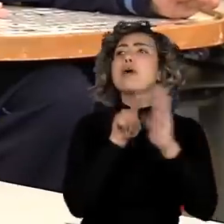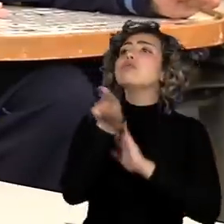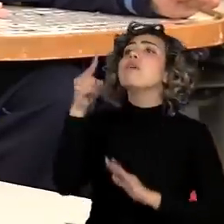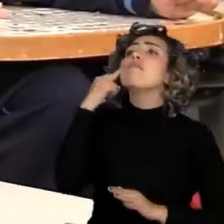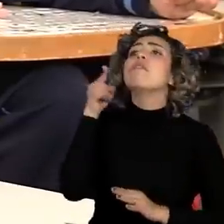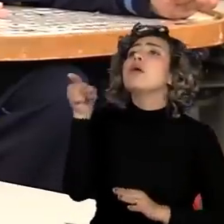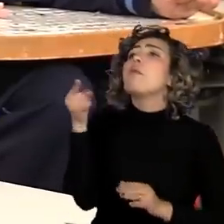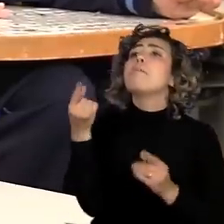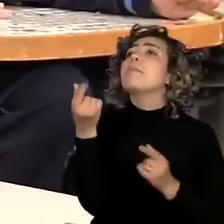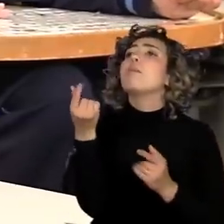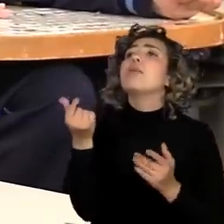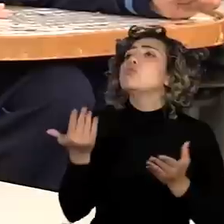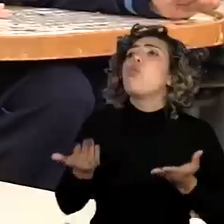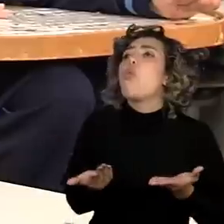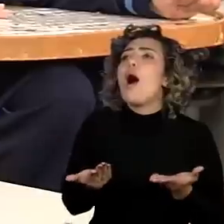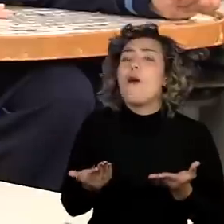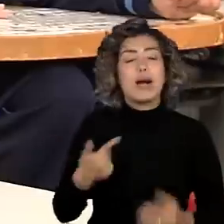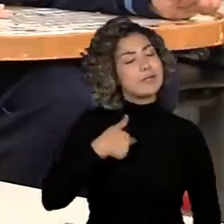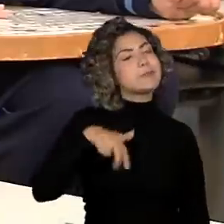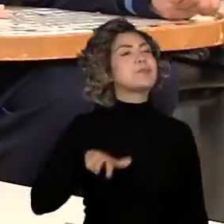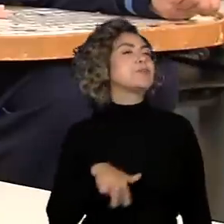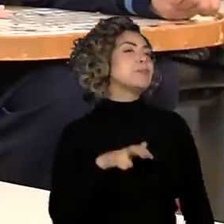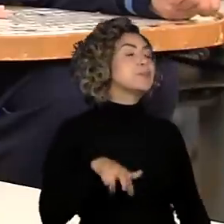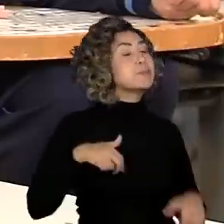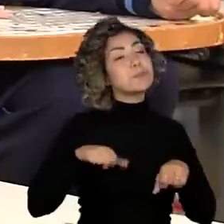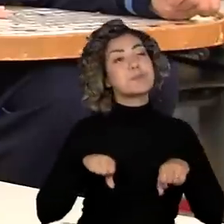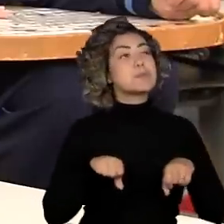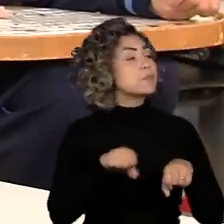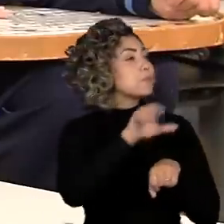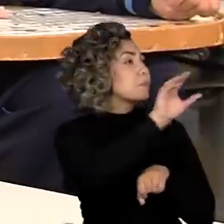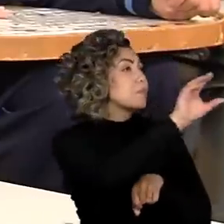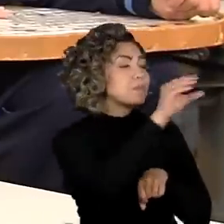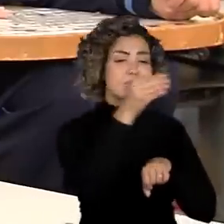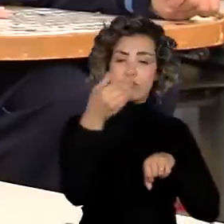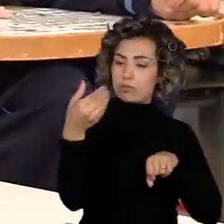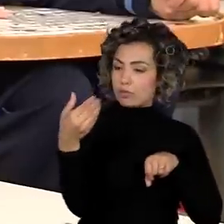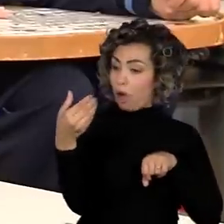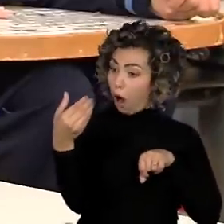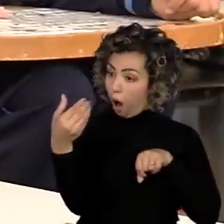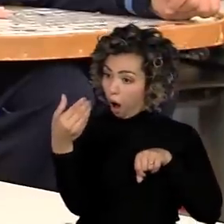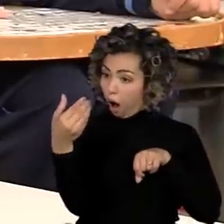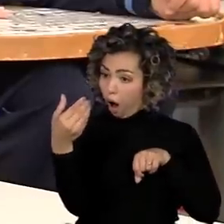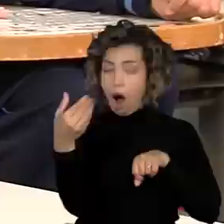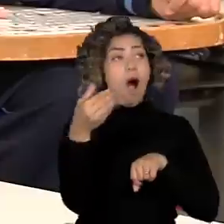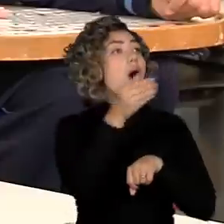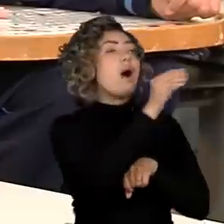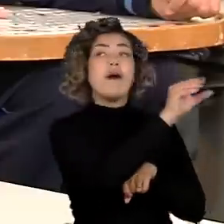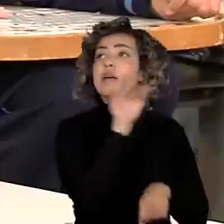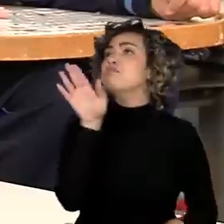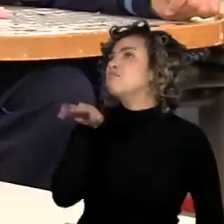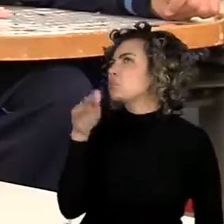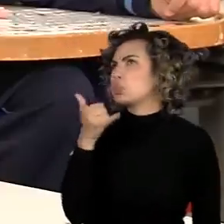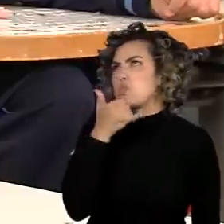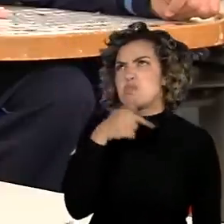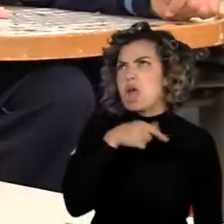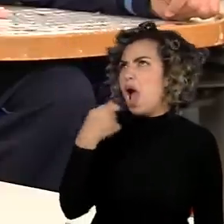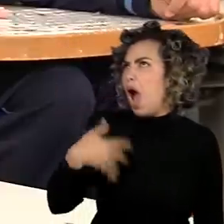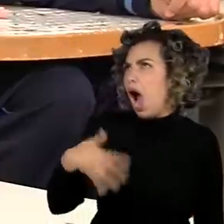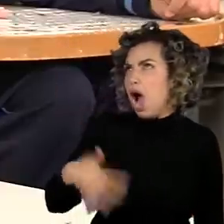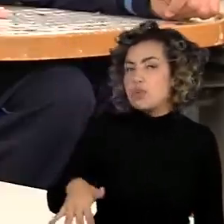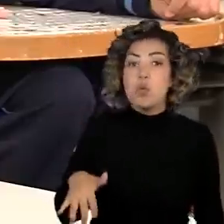quanto que tá um negócio que ele precisa. Aí eu vou lá, vejo e eu volto no meu pai e falo se tá barato ou se tá caro.